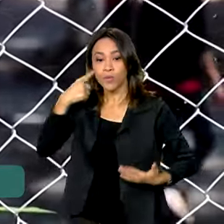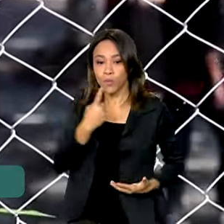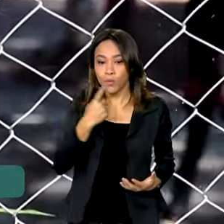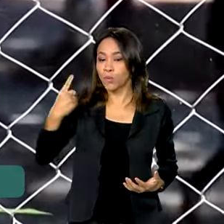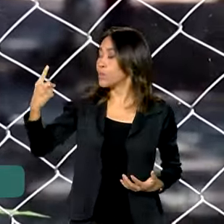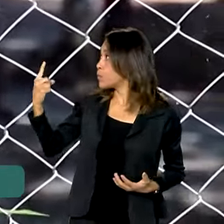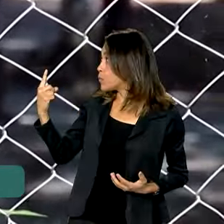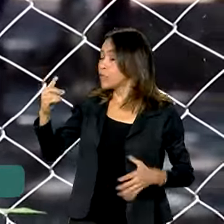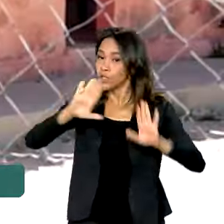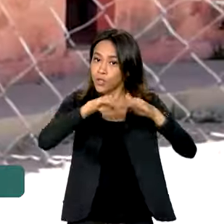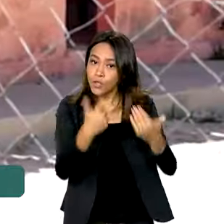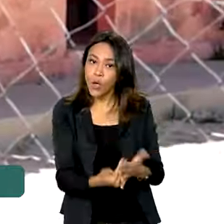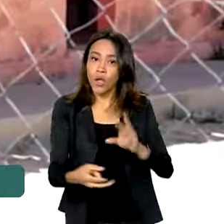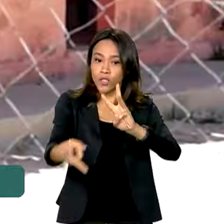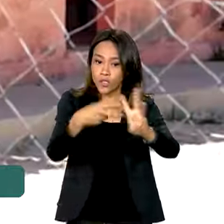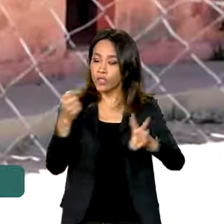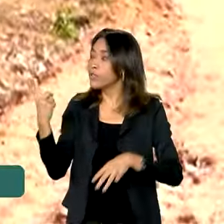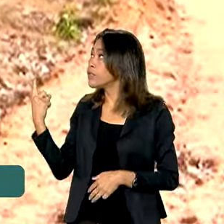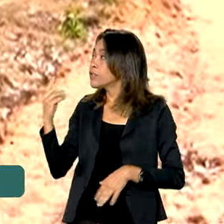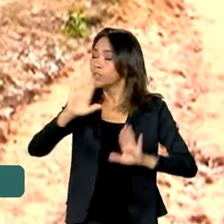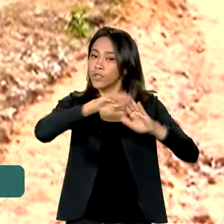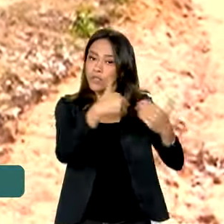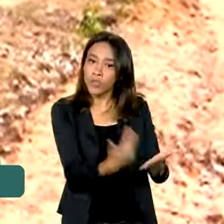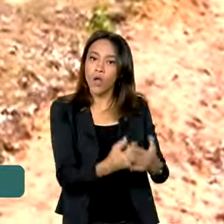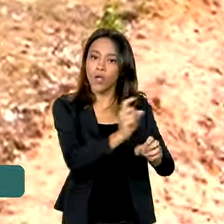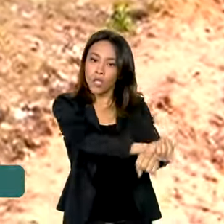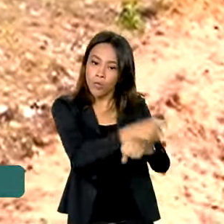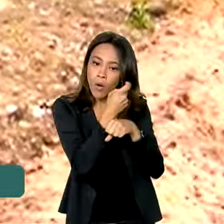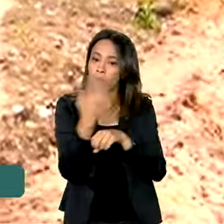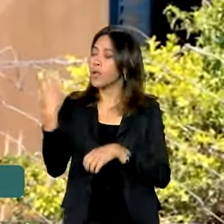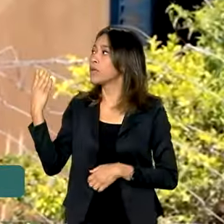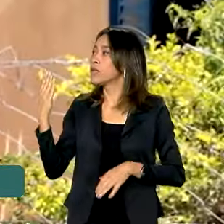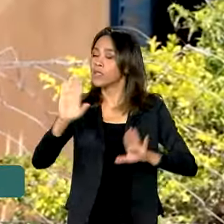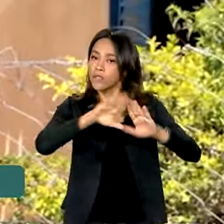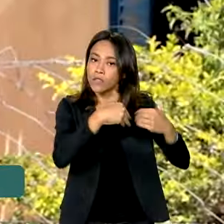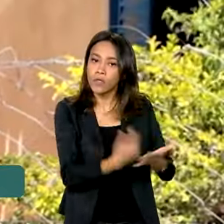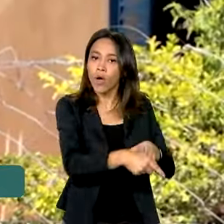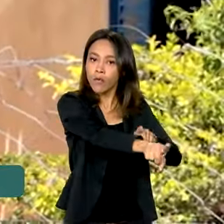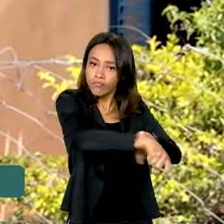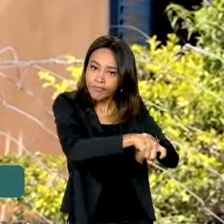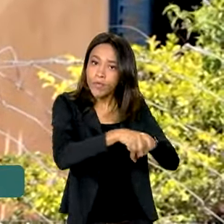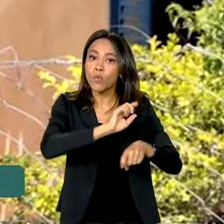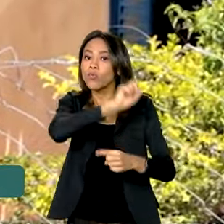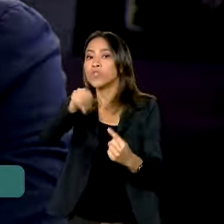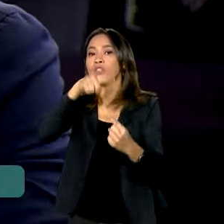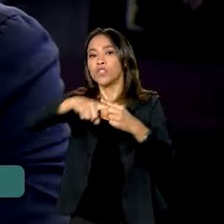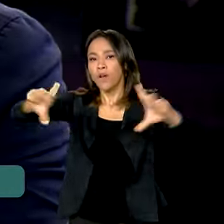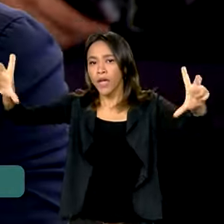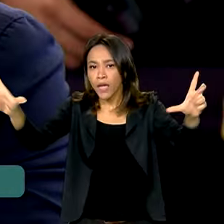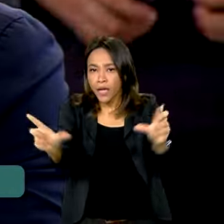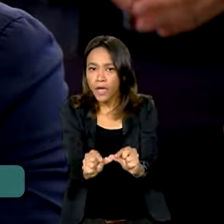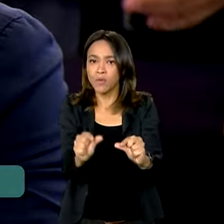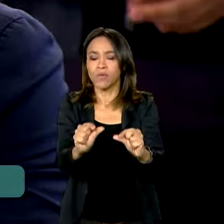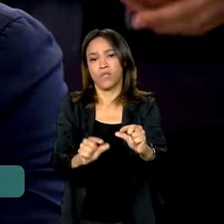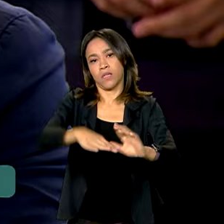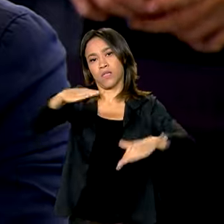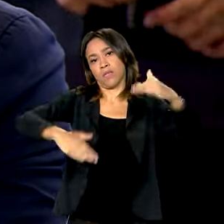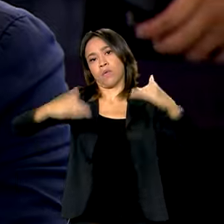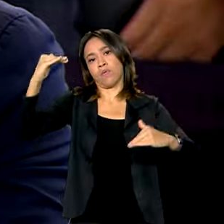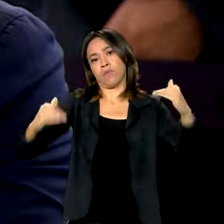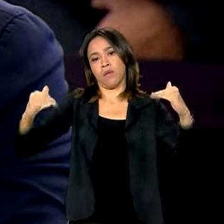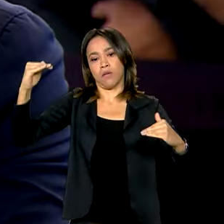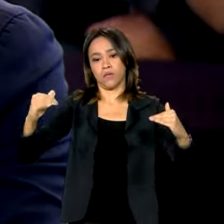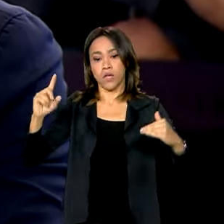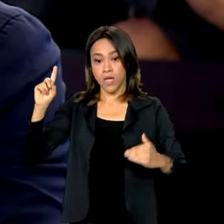para as escolas indígenas, quilombolas e do campo. A ideia é reduzir as desigualdades. A gente vai dar um salto